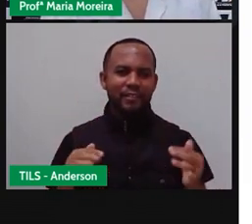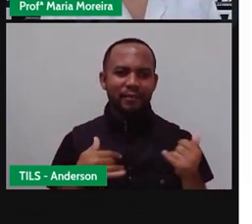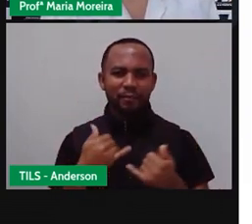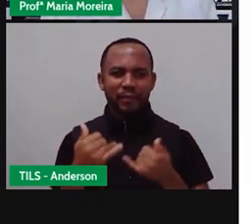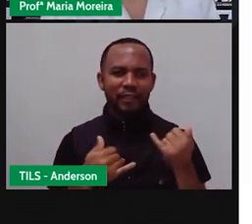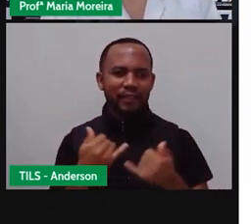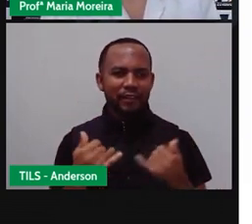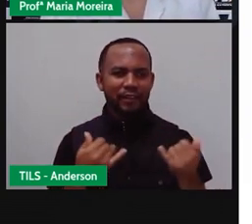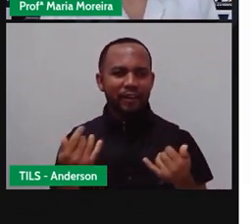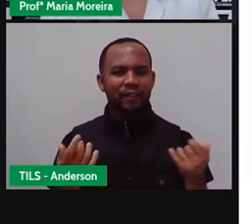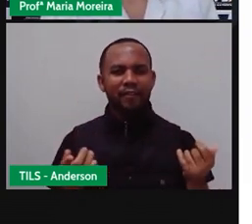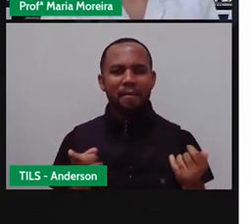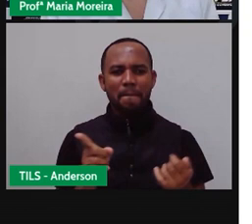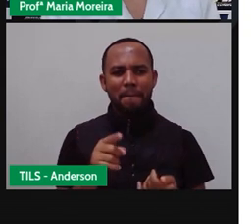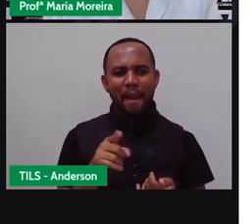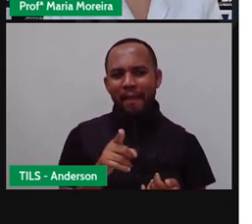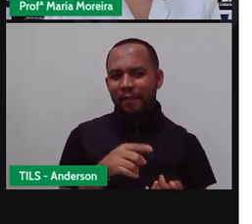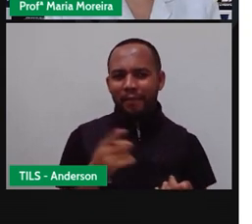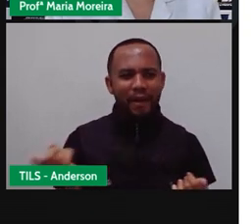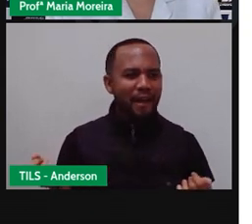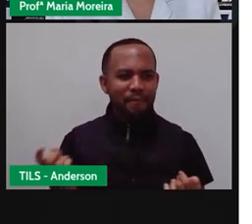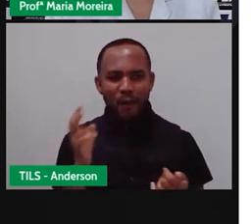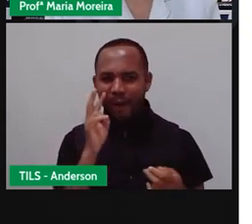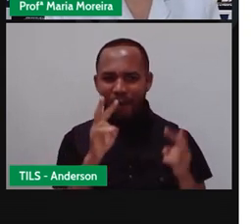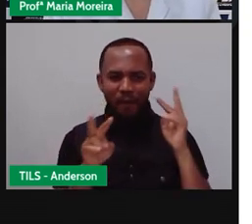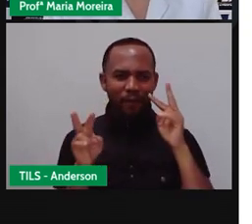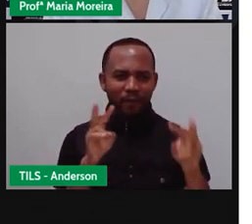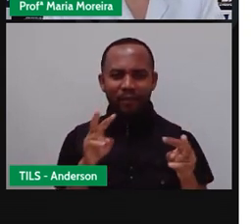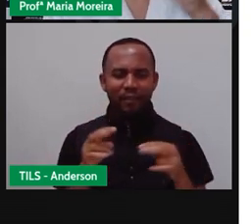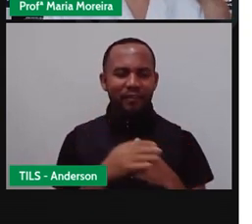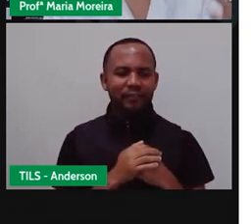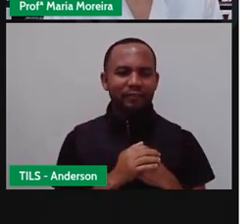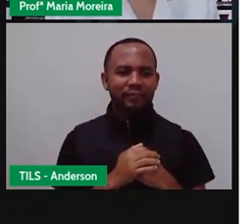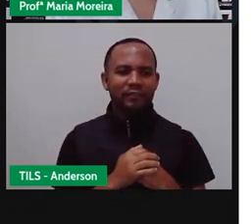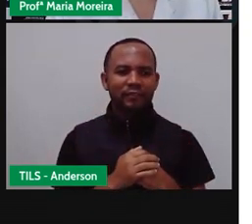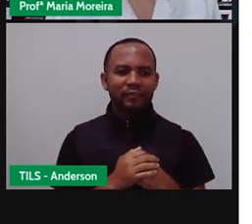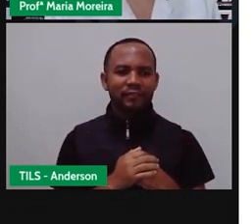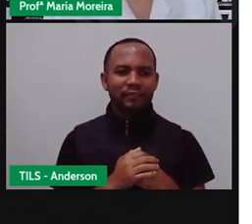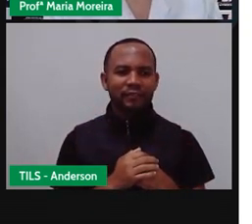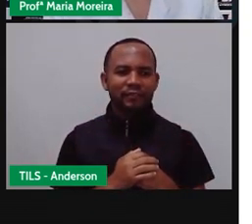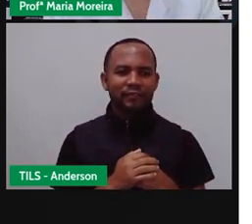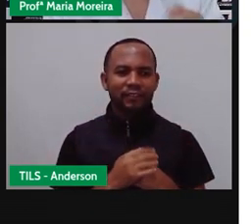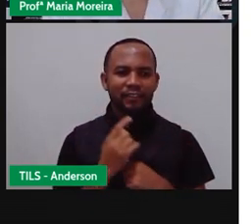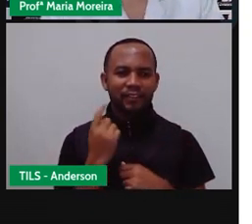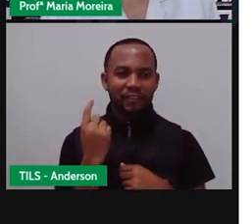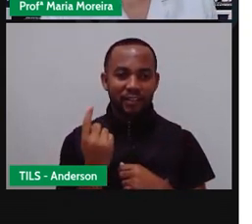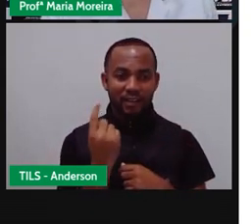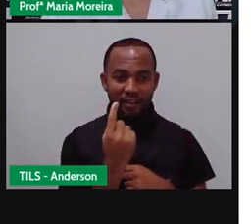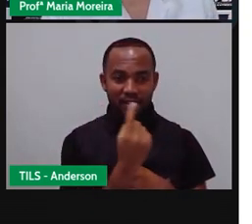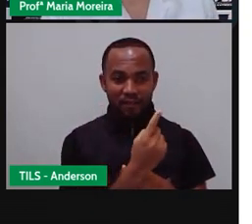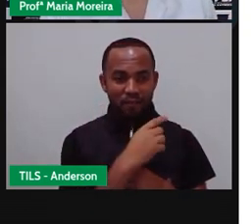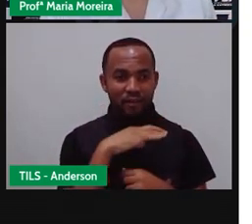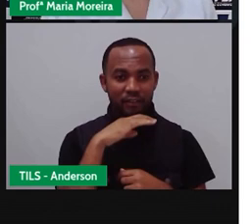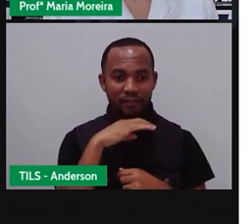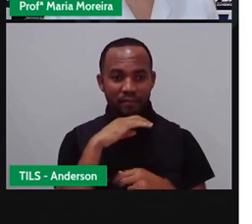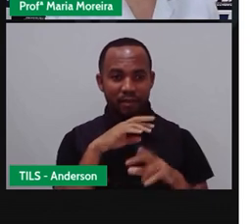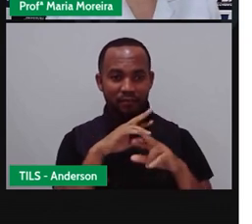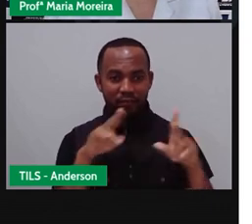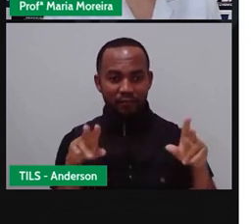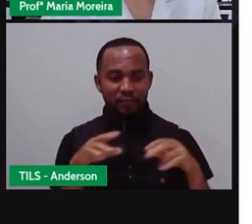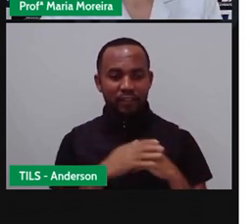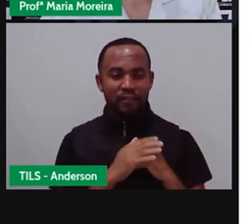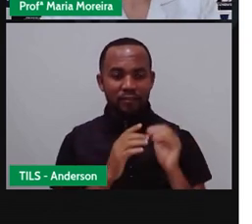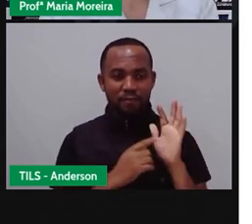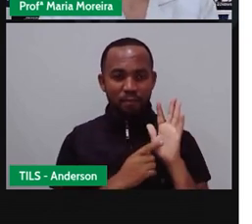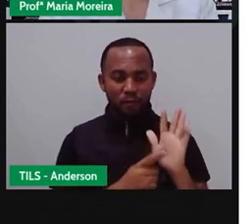demonstram isso quando balança o rabinho, olhando para nós. Então, cada animal vai ter o quê? O seu jeitinho aí de demonstrar,